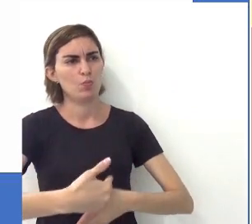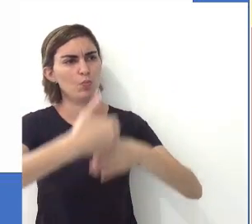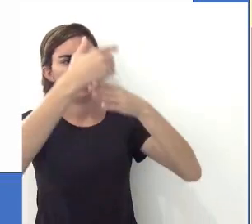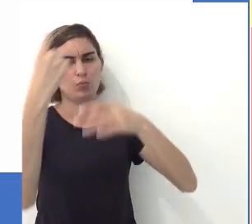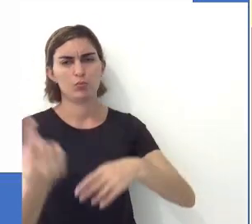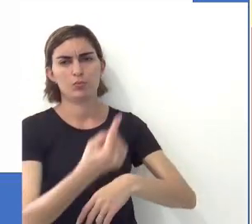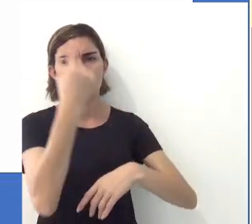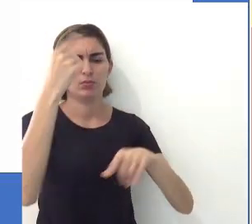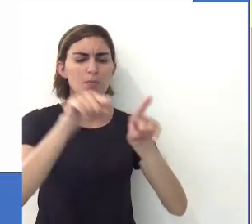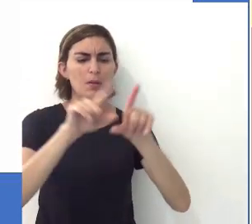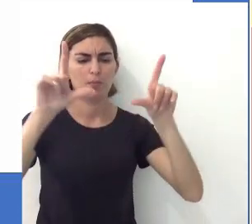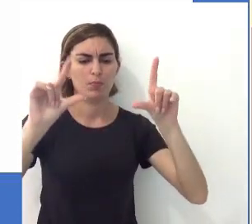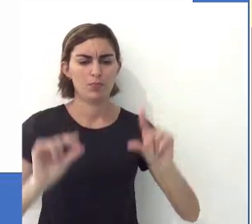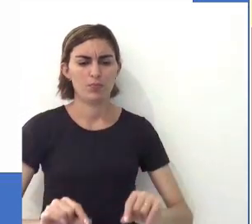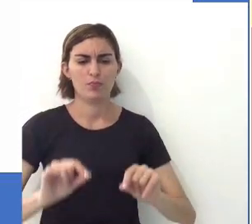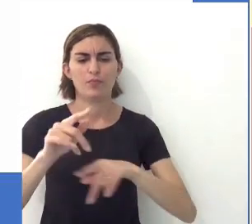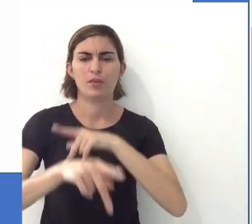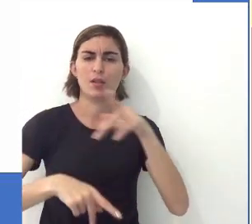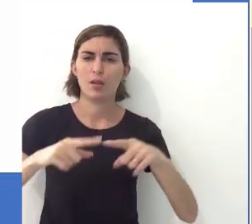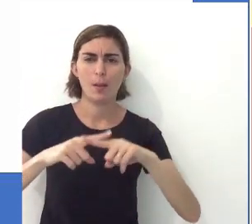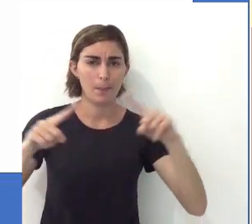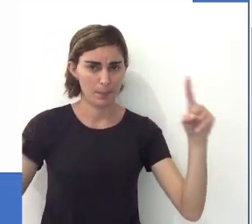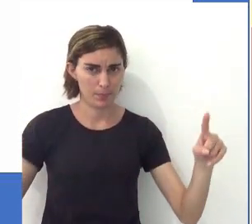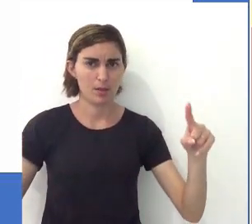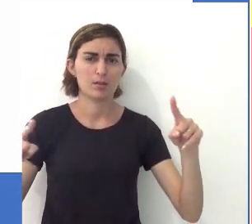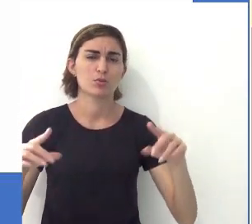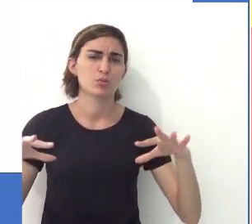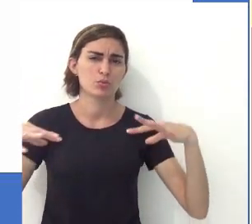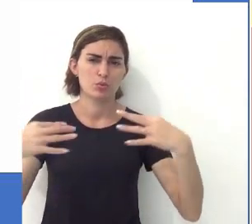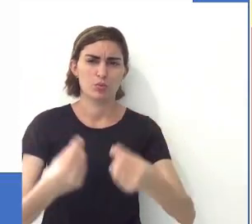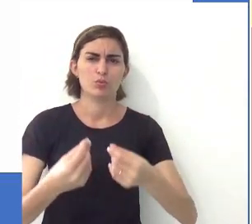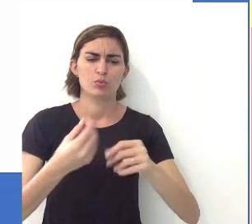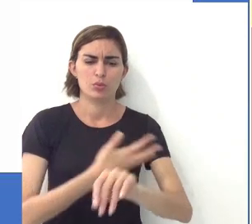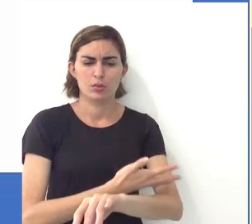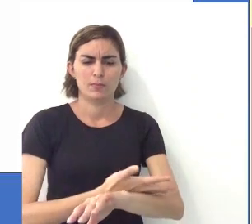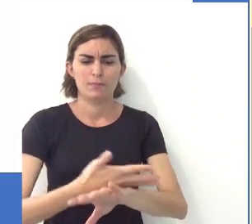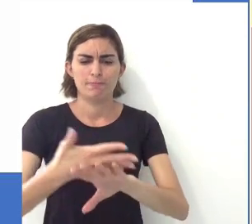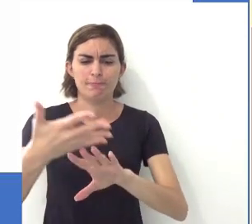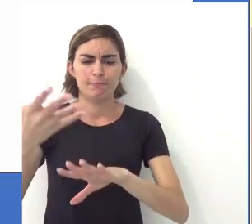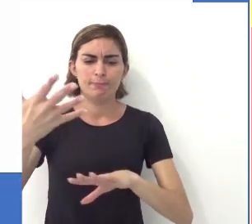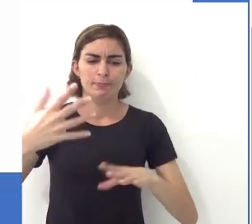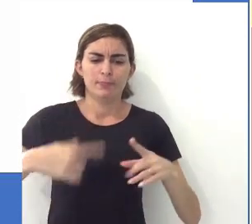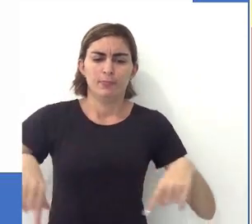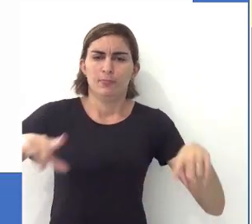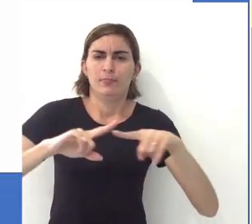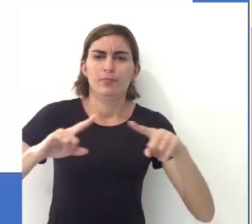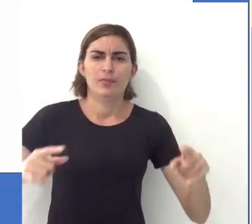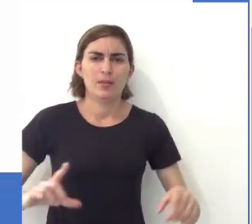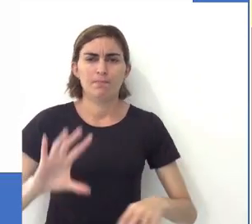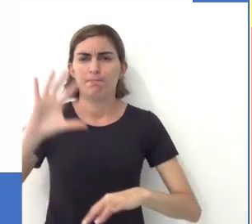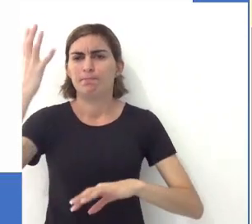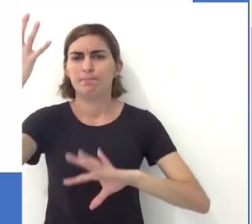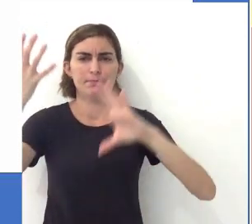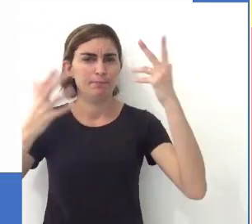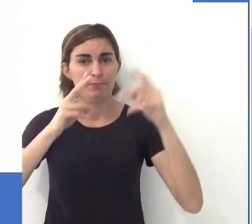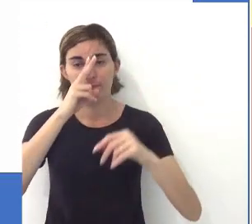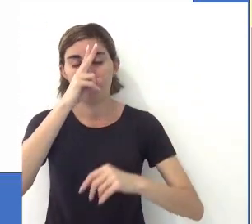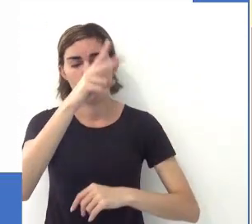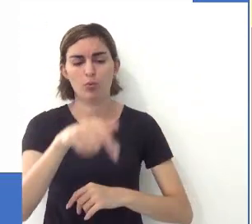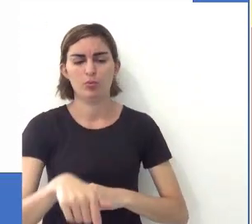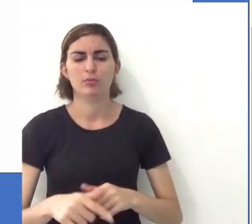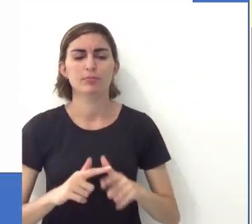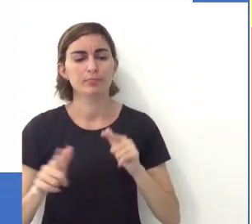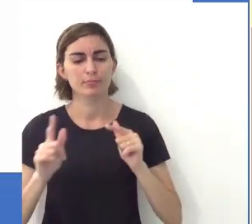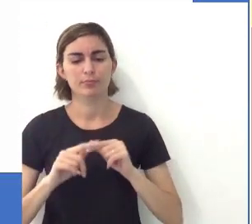vai ter uma baixa ocupação humana, mas vai se eliminar toda uma vegetação, né, vai ter um impacto ambiental